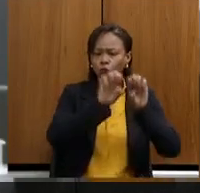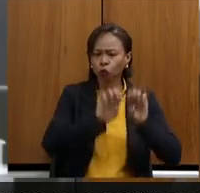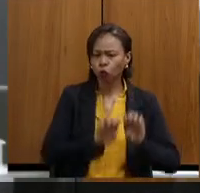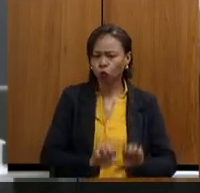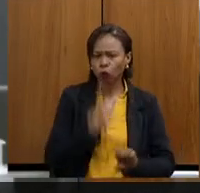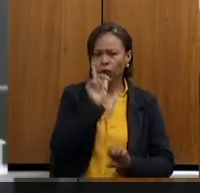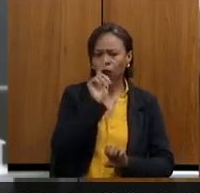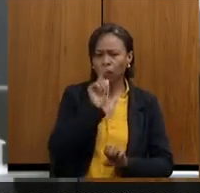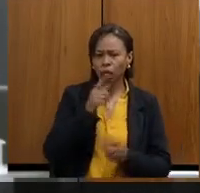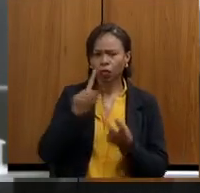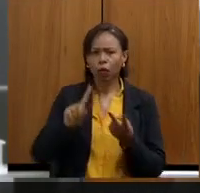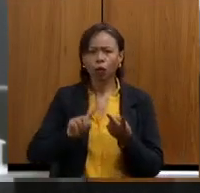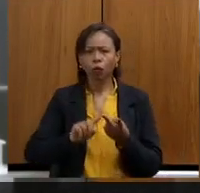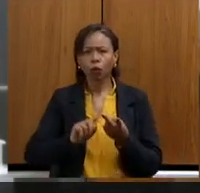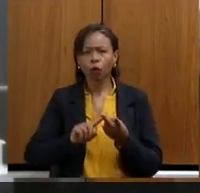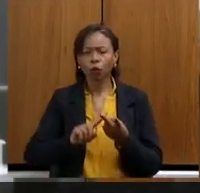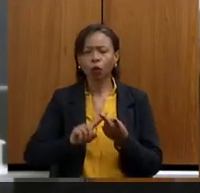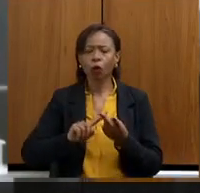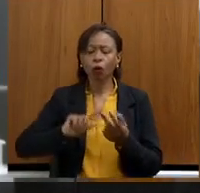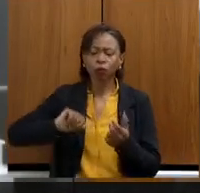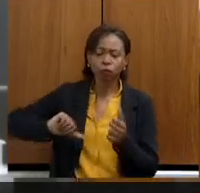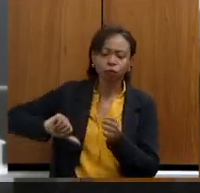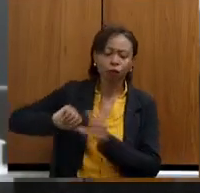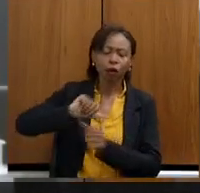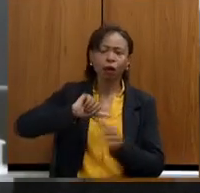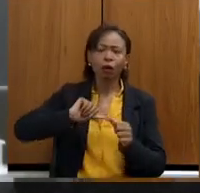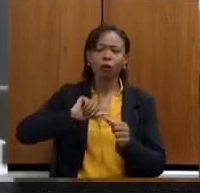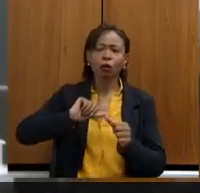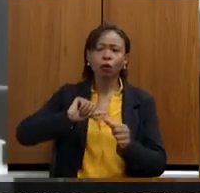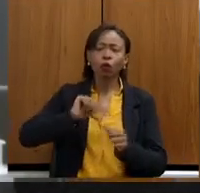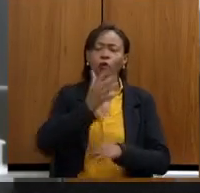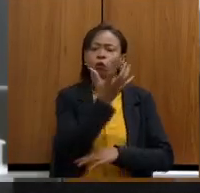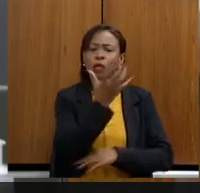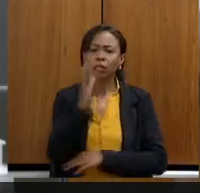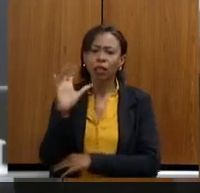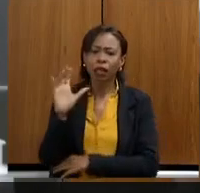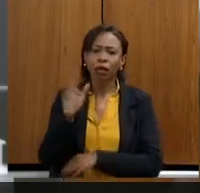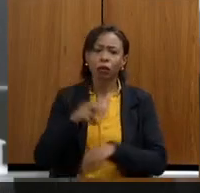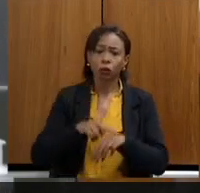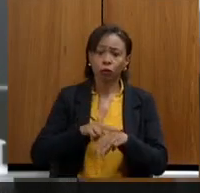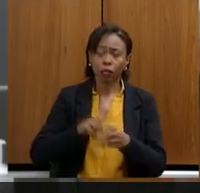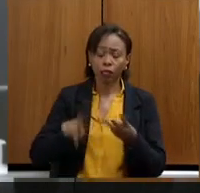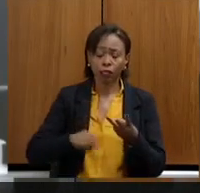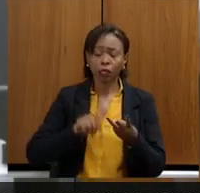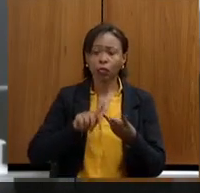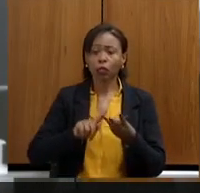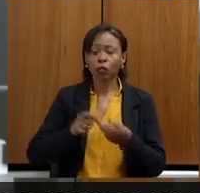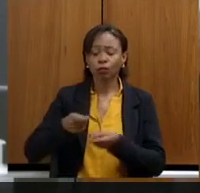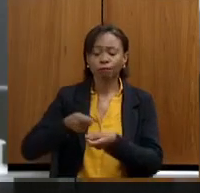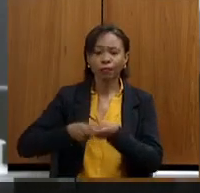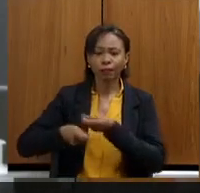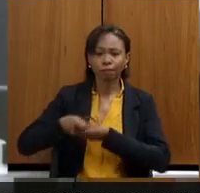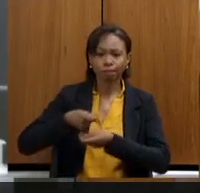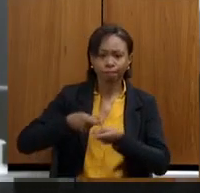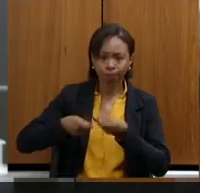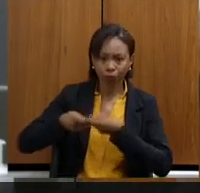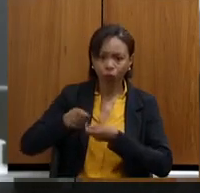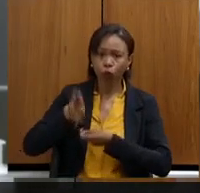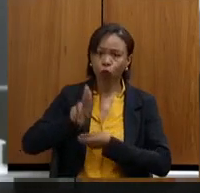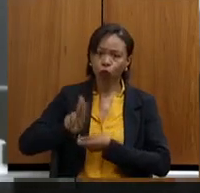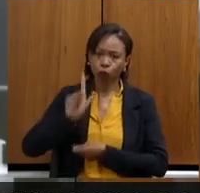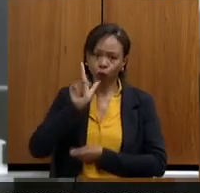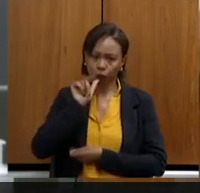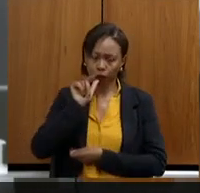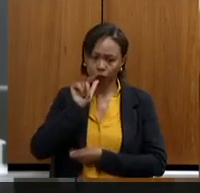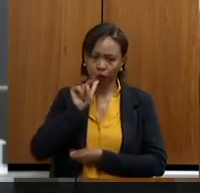Restauração Florestal e Infraestrutura Verde e o eixo de Gestão da Demanda do Uso da Água. Inclusive, no